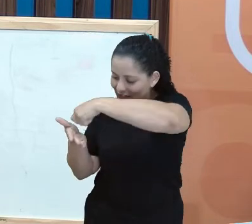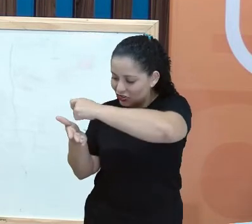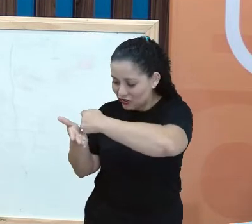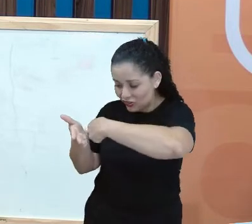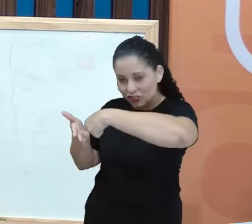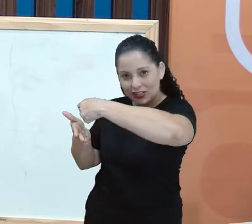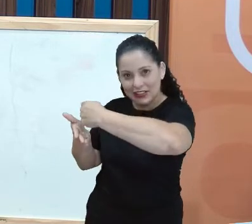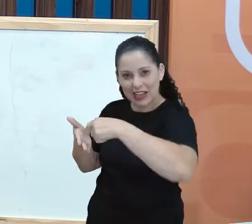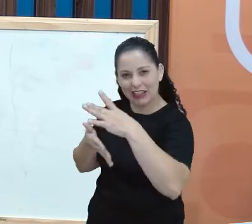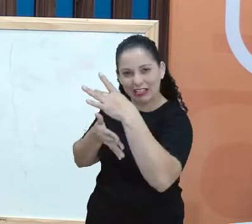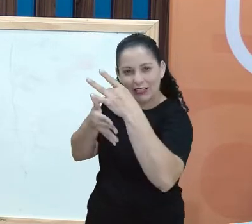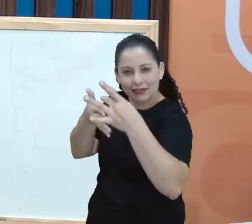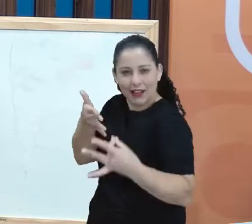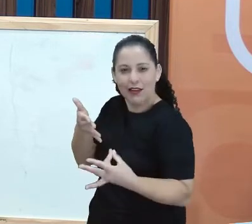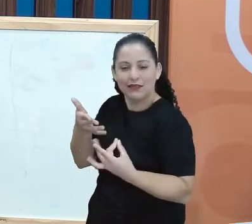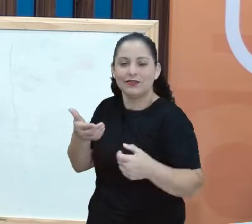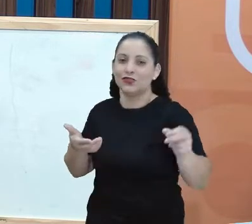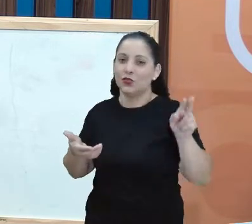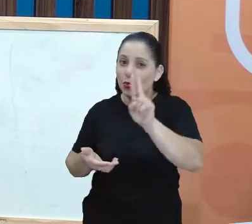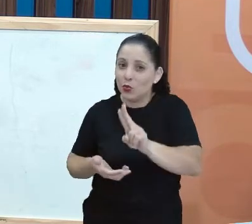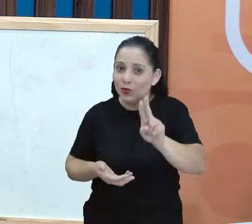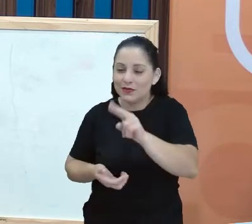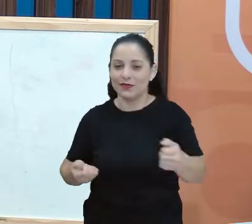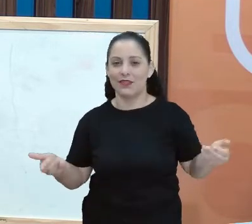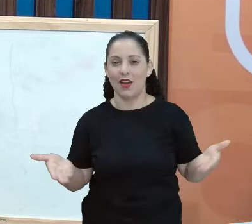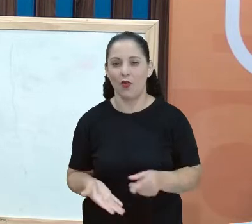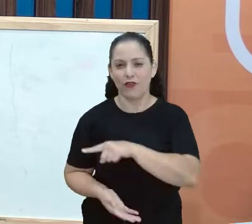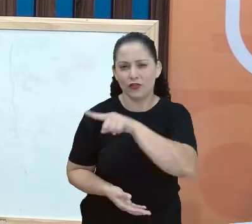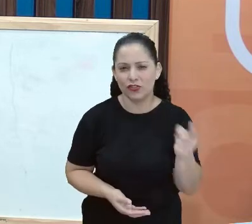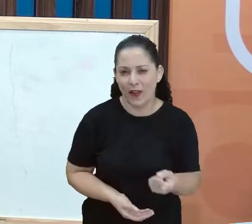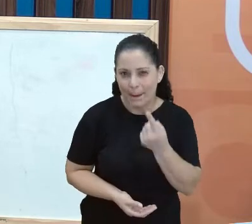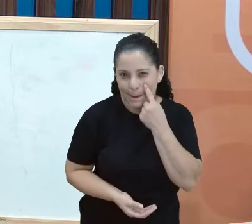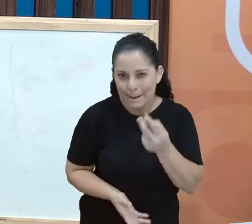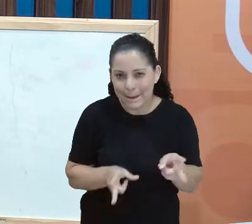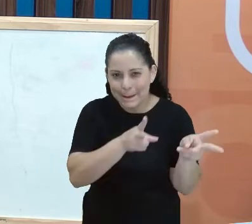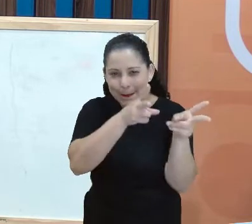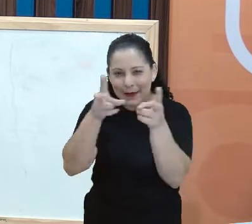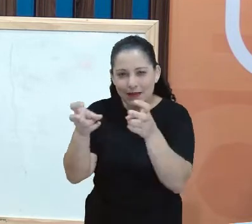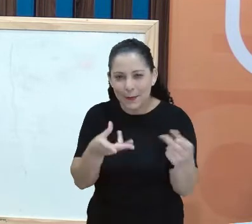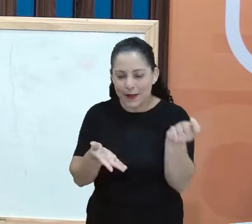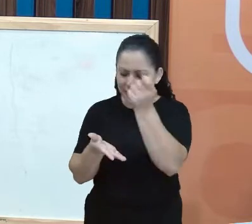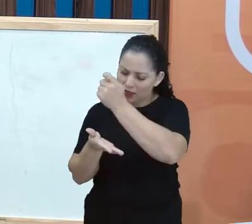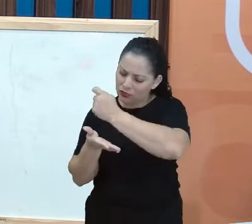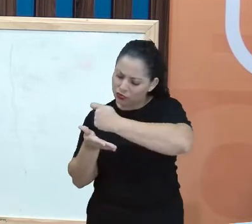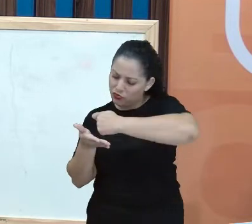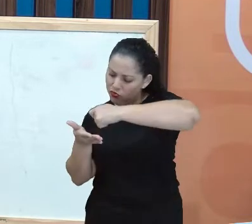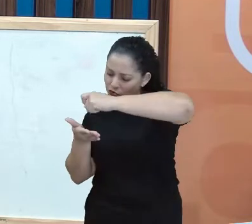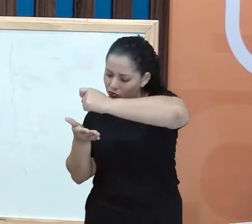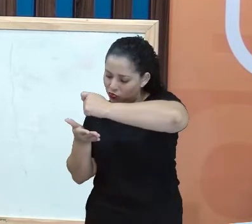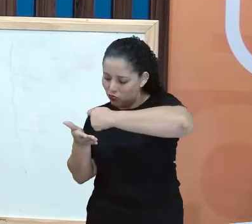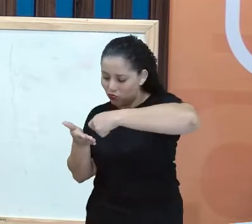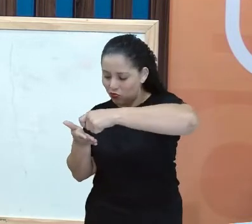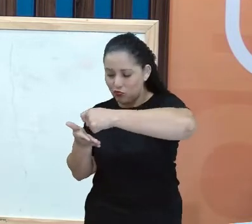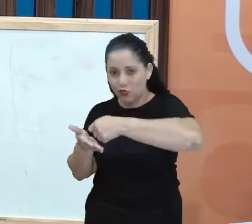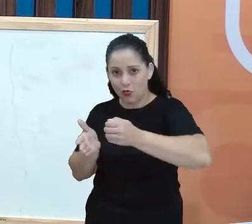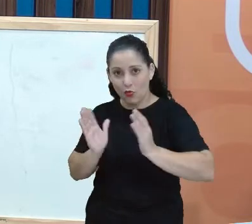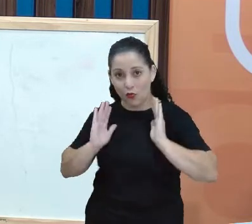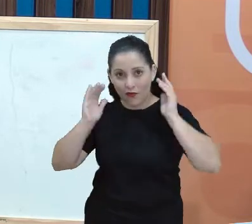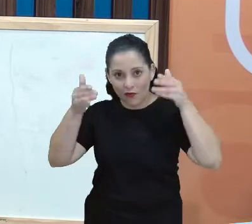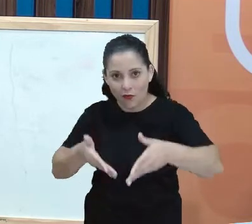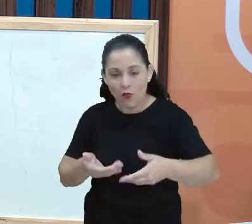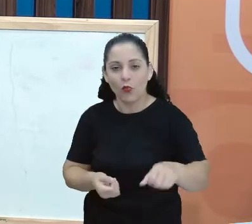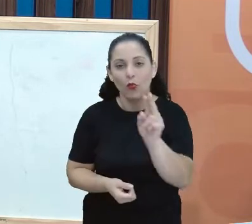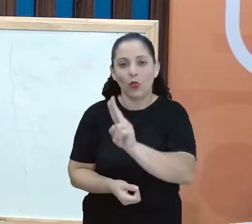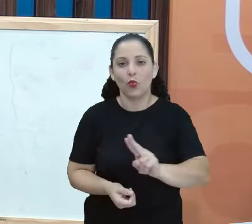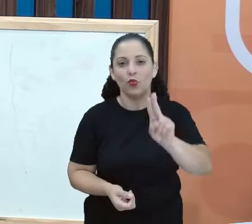ela agora e você vai observar os detalhes, a escrita, a direção da escrita e o uso